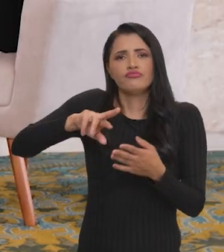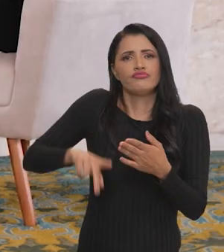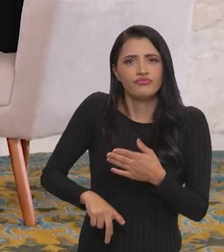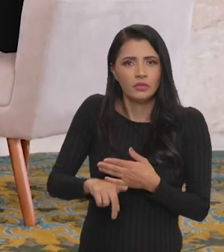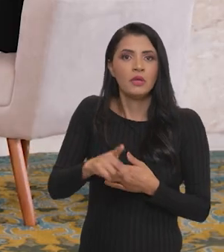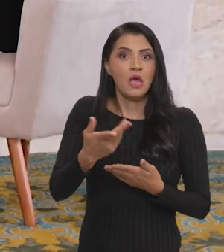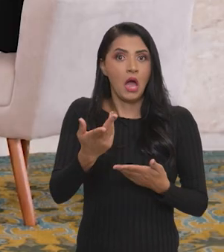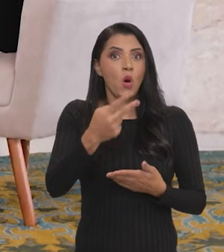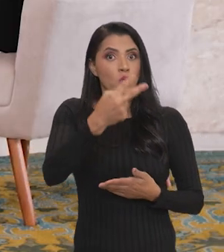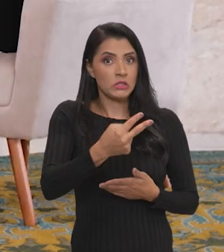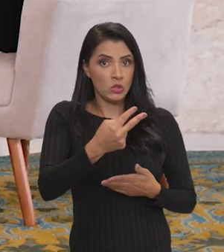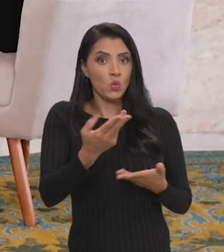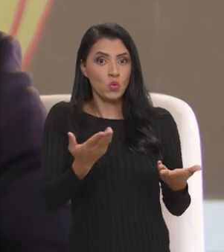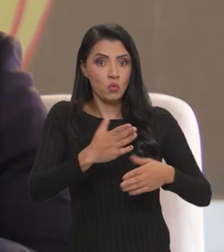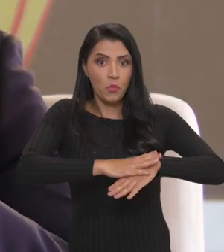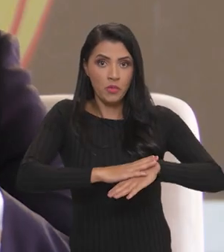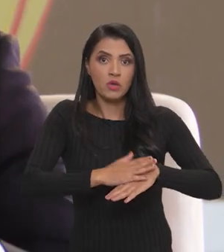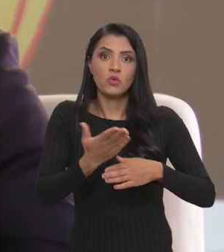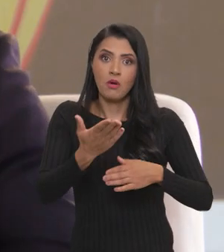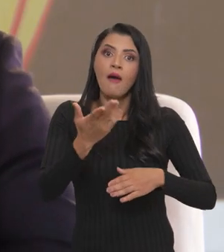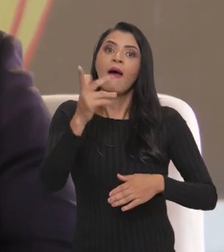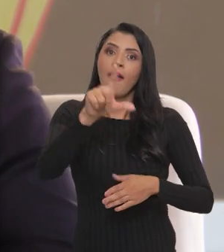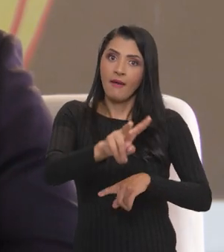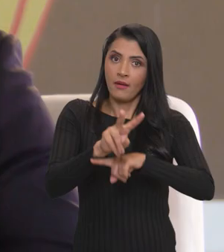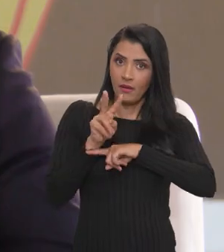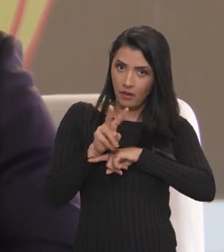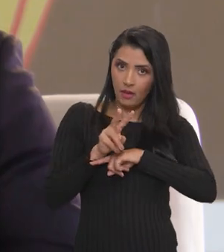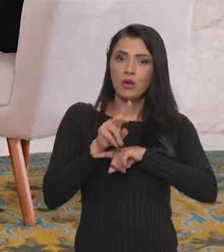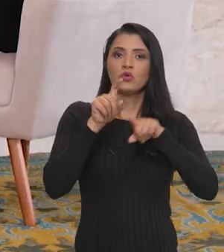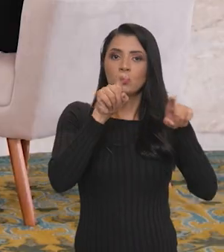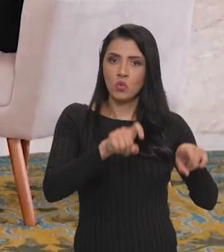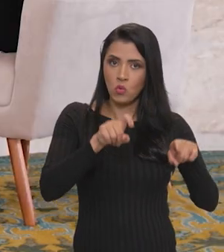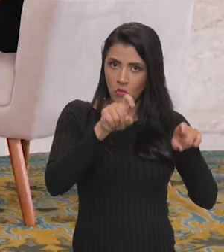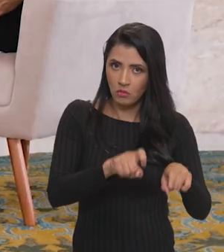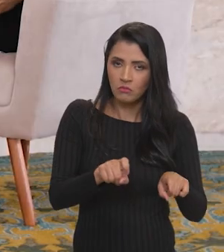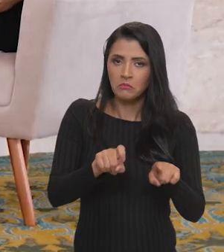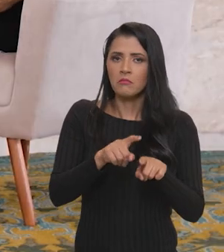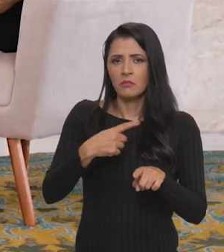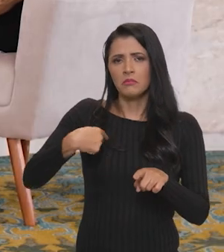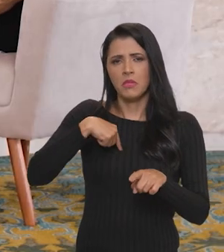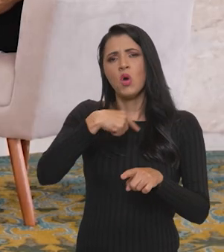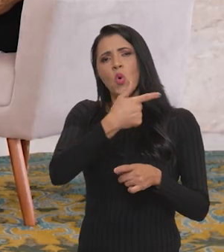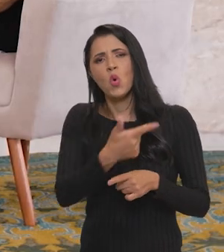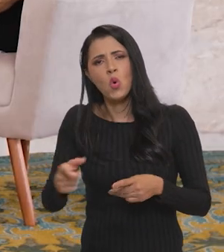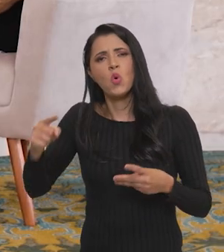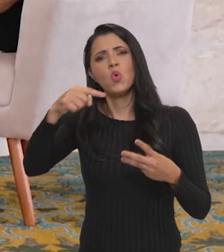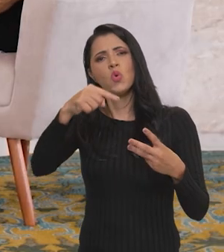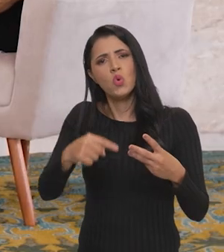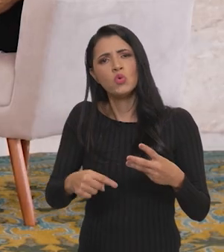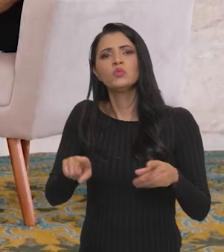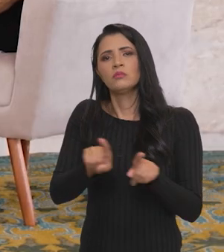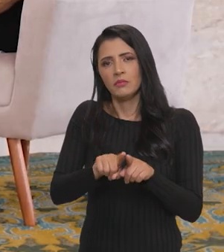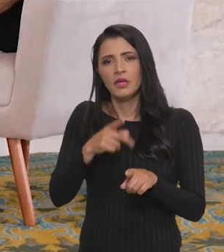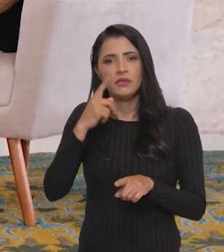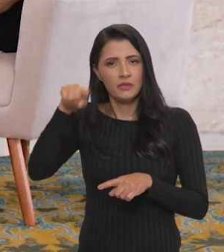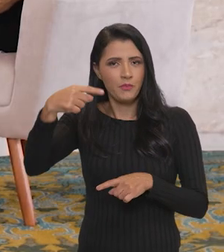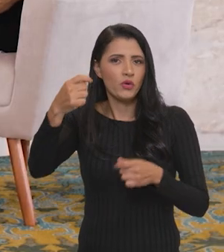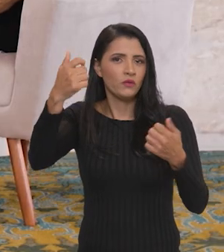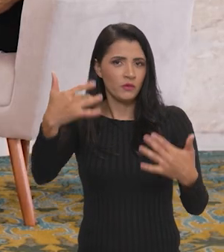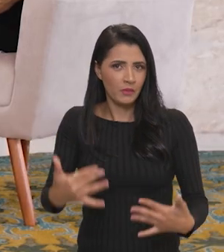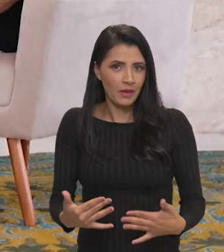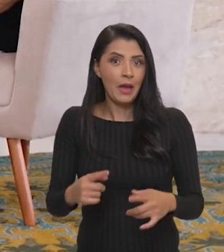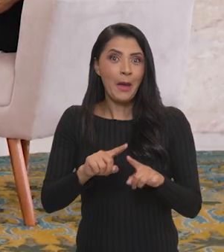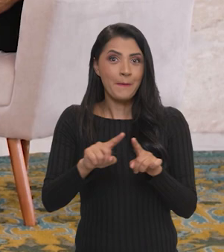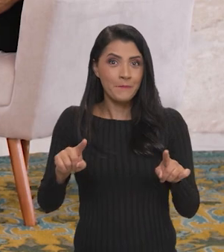institucionais. Esse segundo momento, que é o plano safra. Que é o crédito. Que é o crédito rural, mas que a gente colocou outras medidas que eu vou